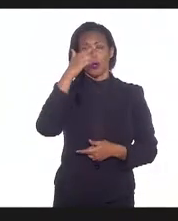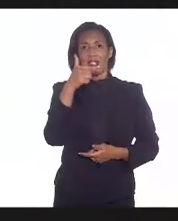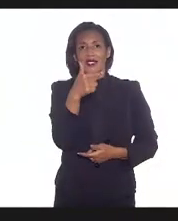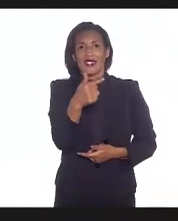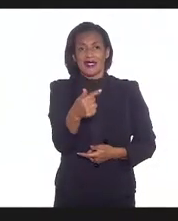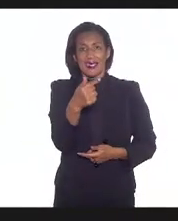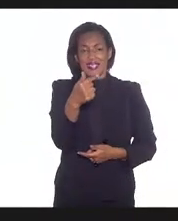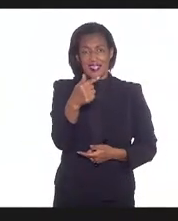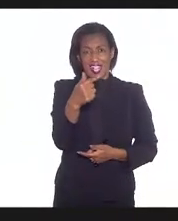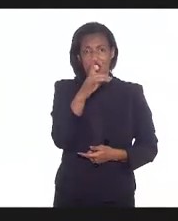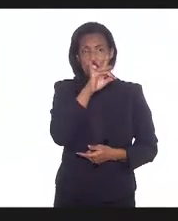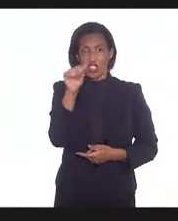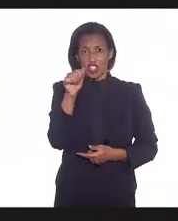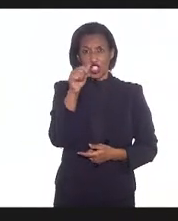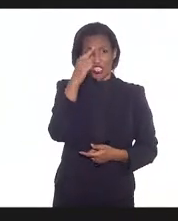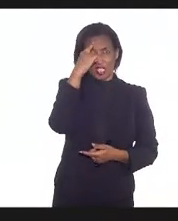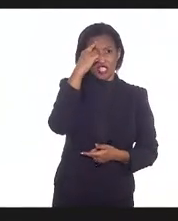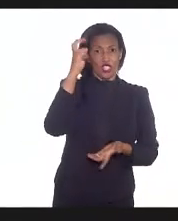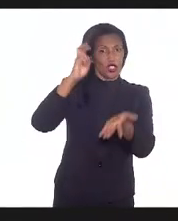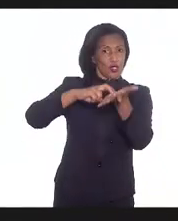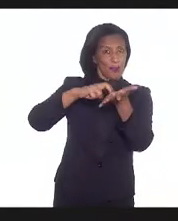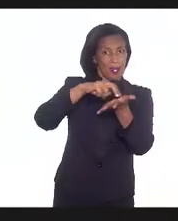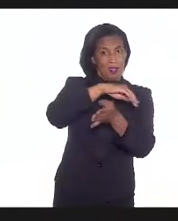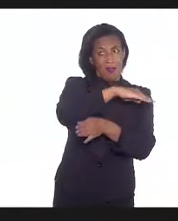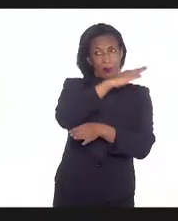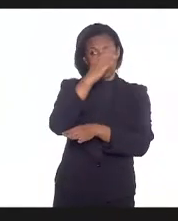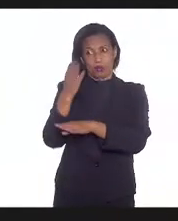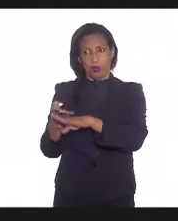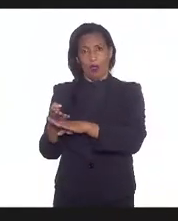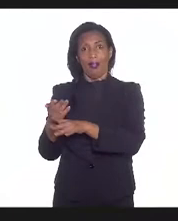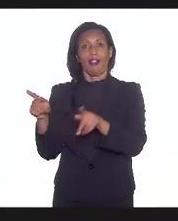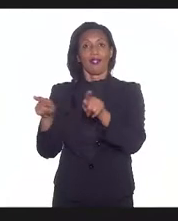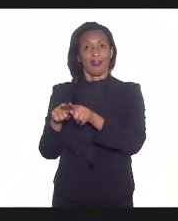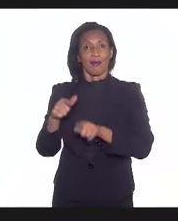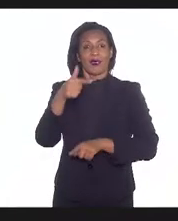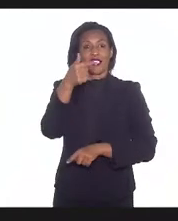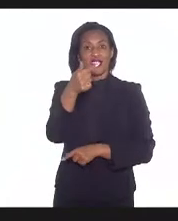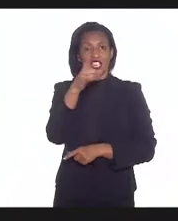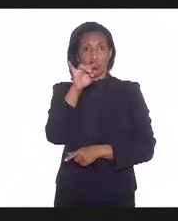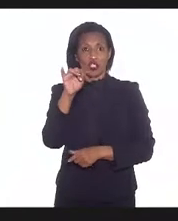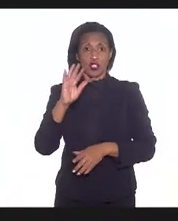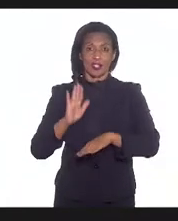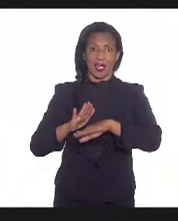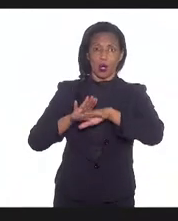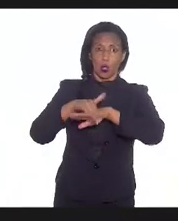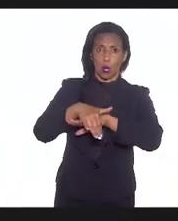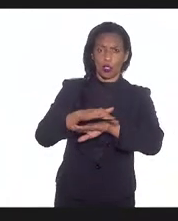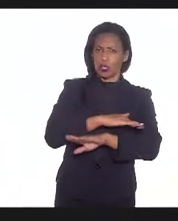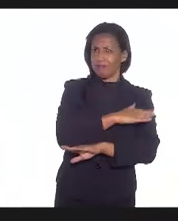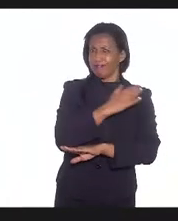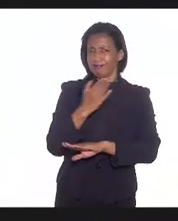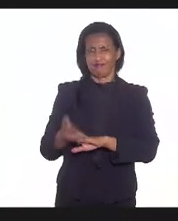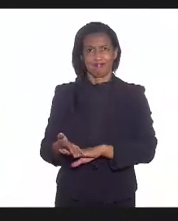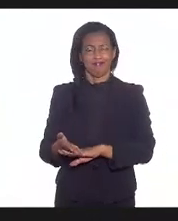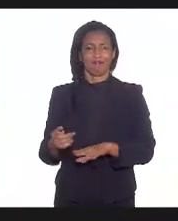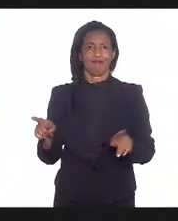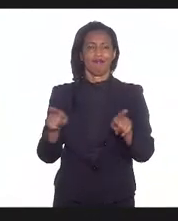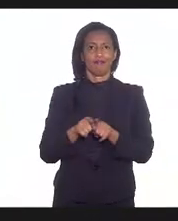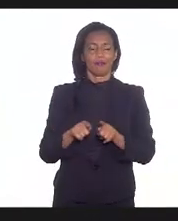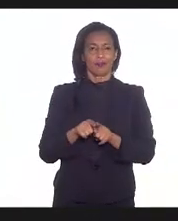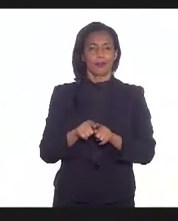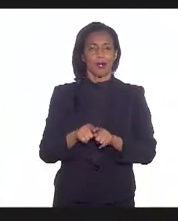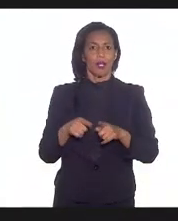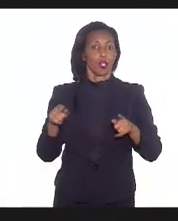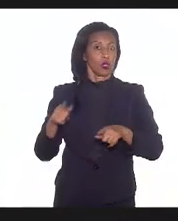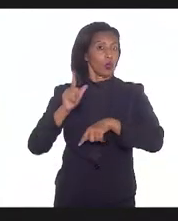de sete às dezenove, e sete dias à noite, dezenove às sete. Então, só por esse horário normal, que é previsto